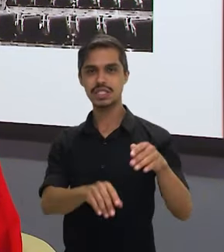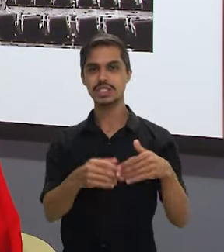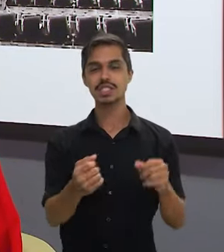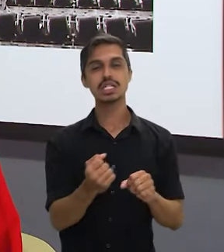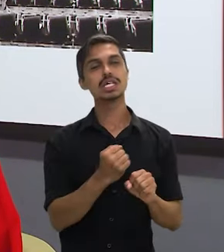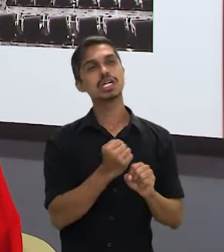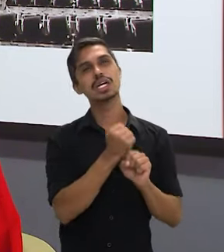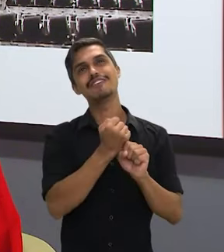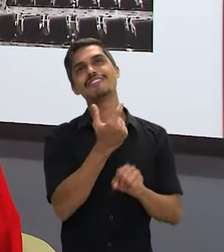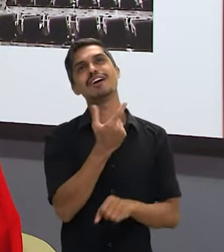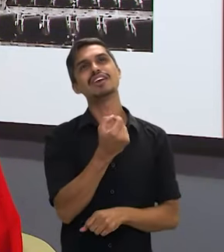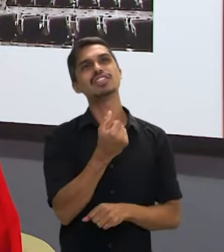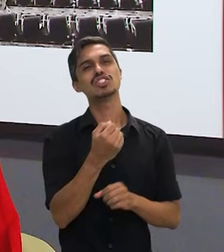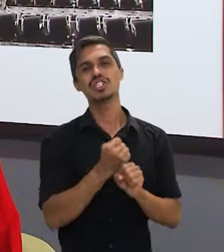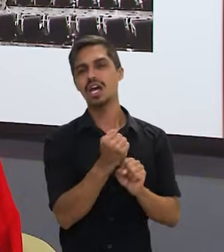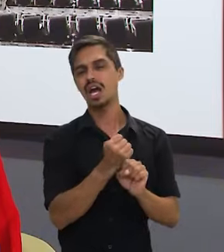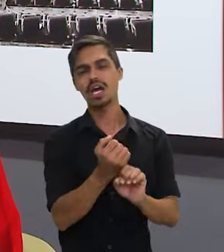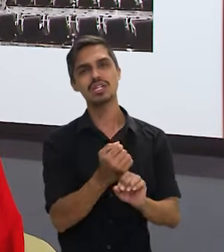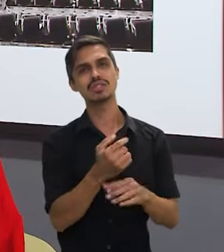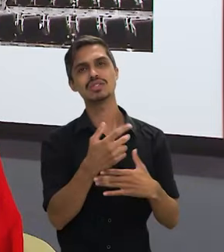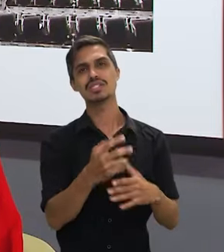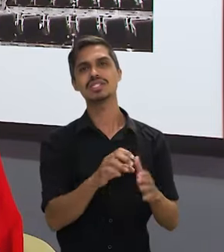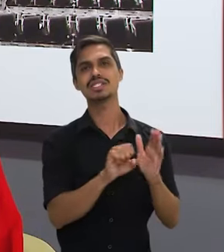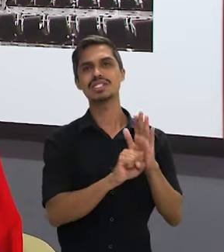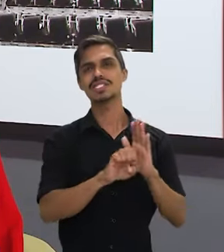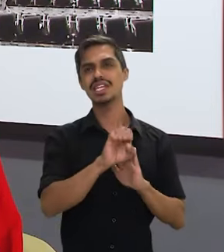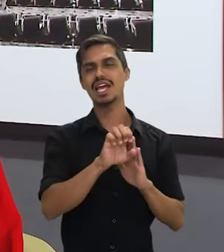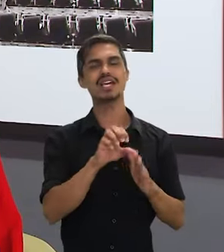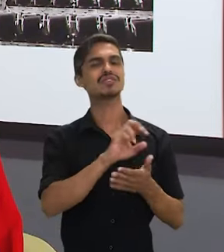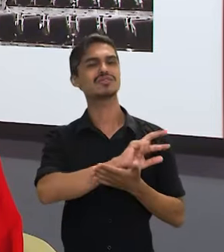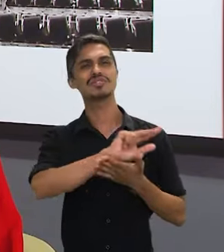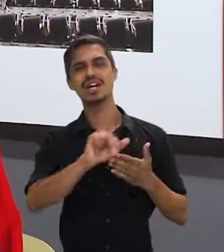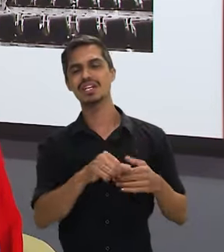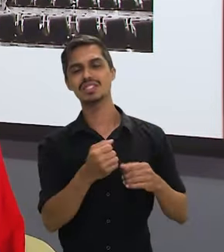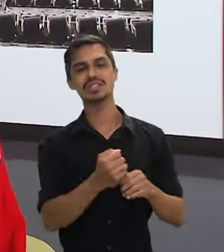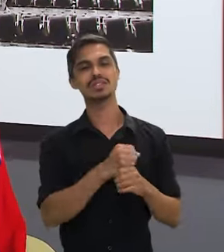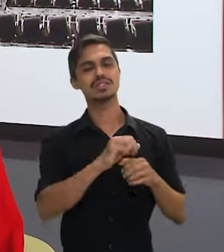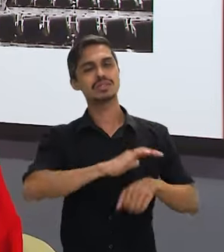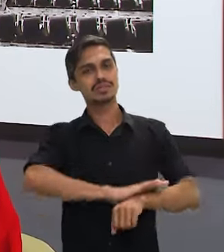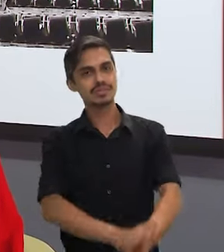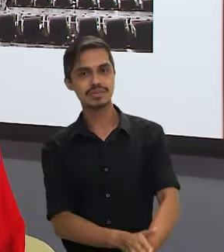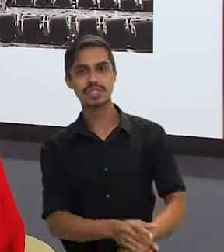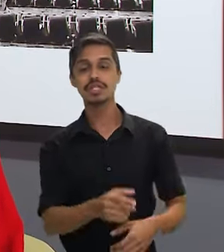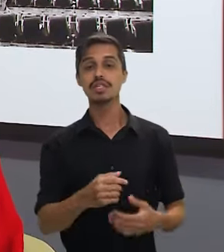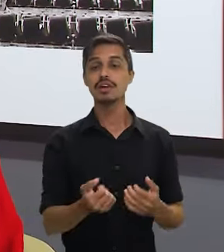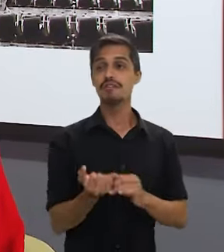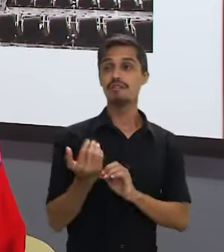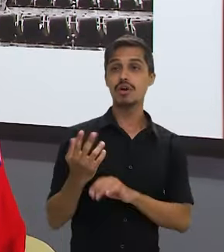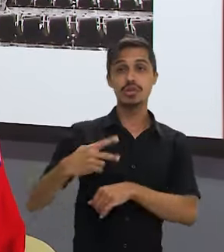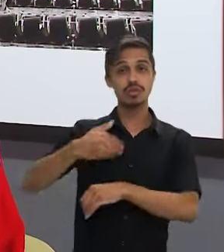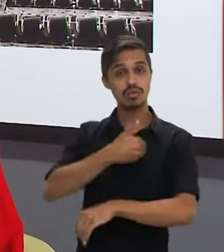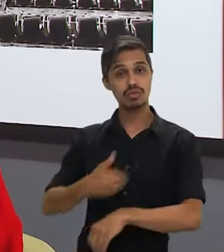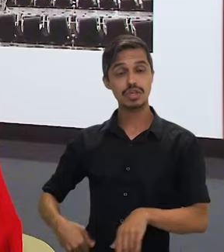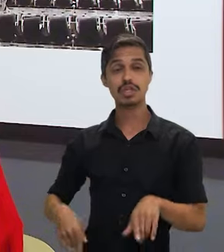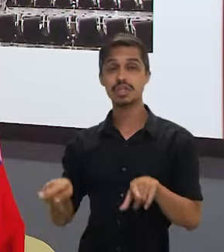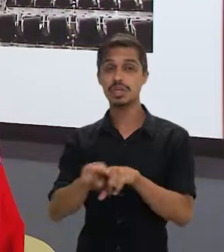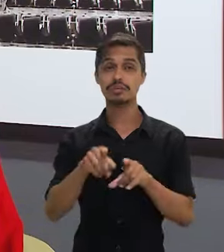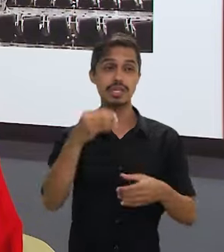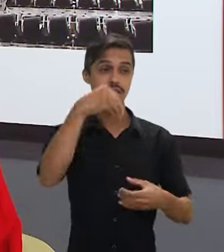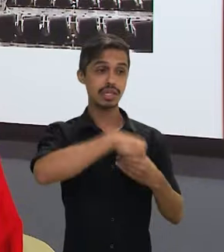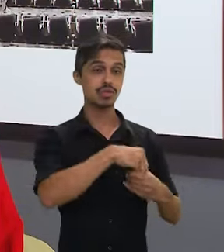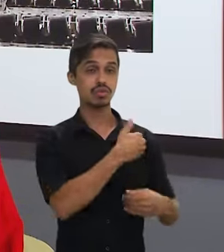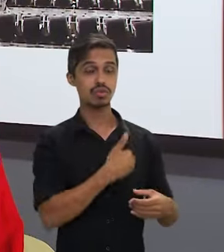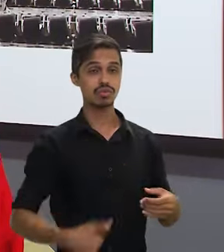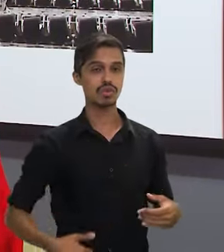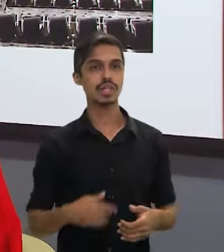de anos e séculos que a gente passa por isso, mas que a gente tem conseguido pautar, não só fora do governo, mas também dentro do governo,